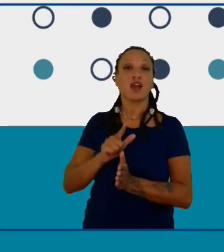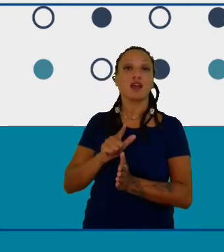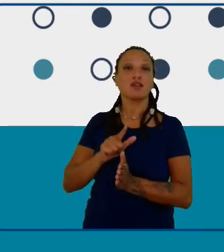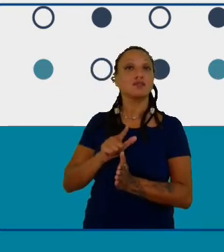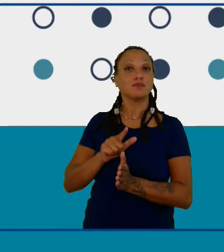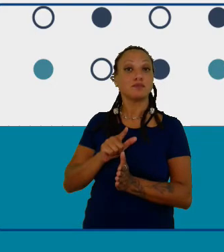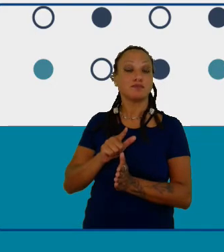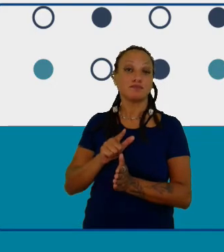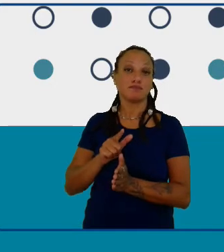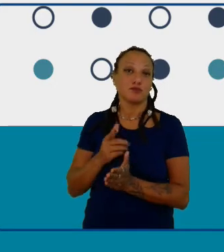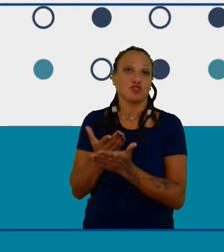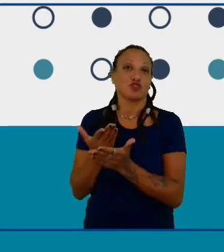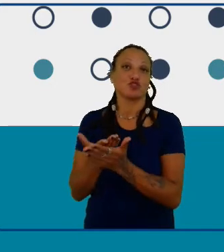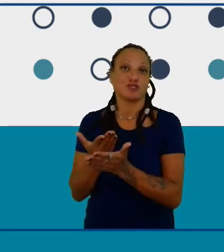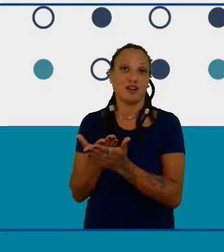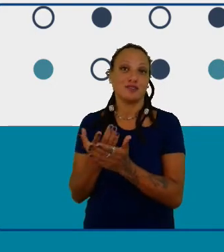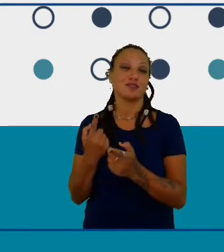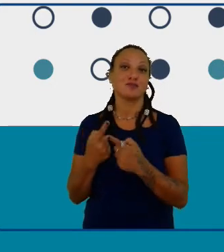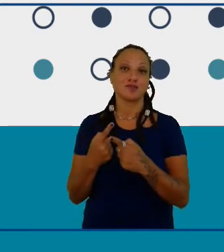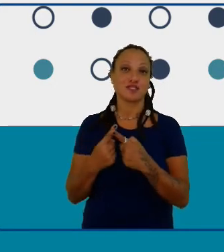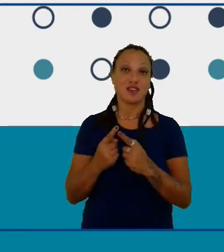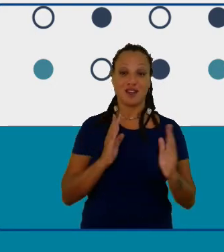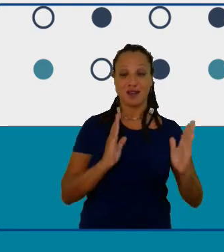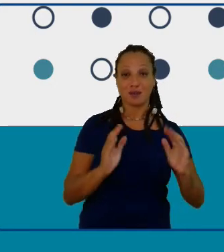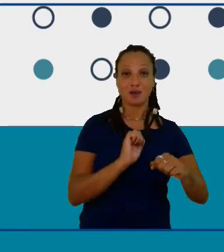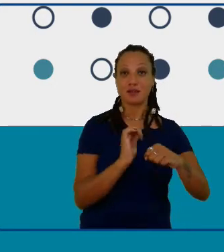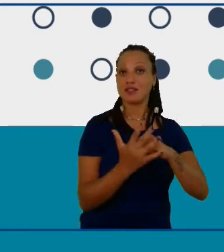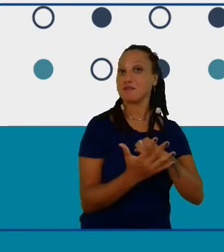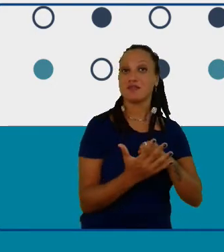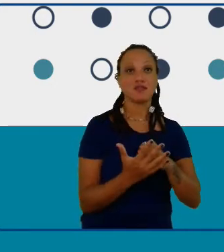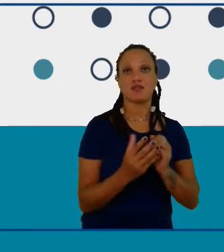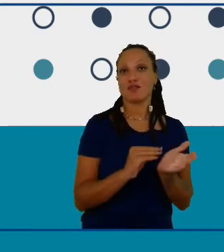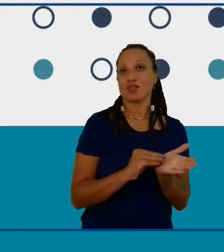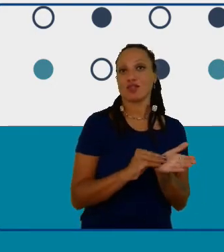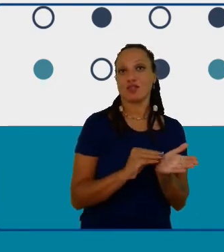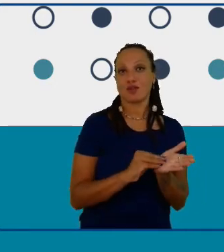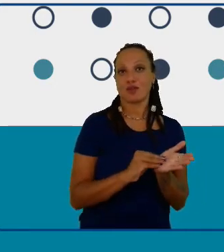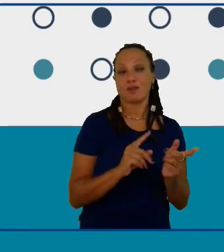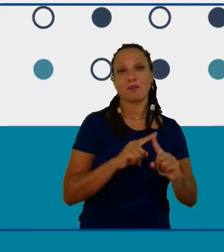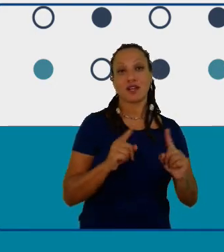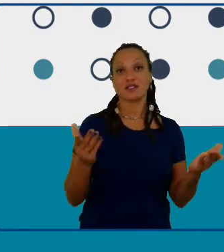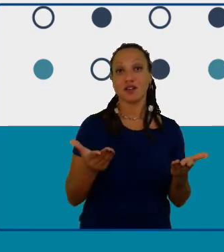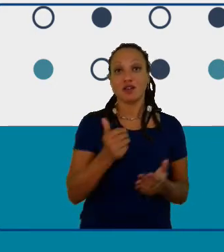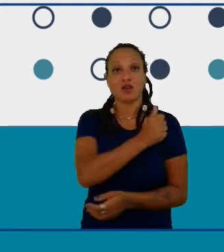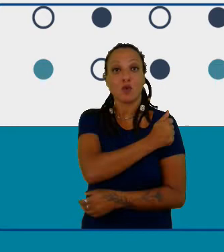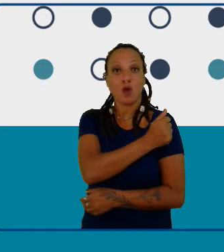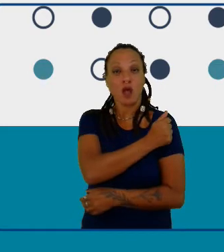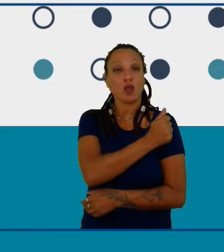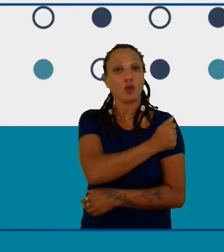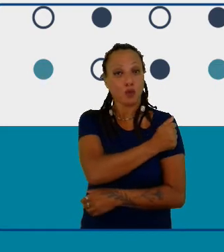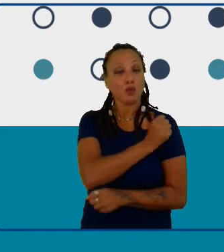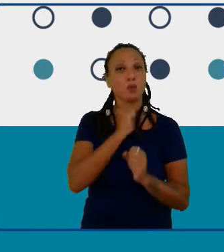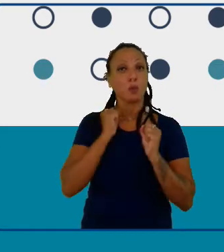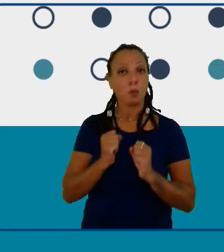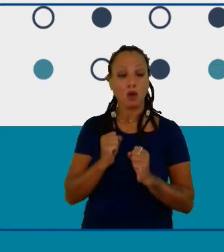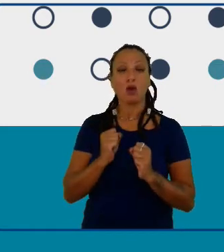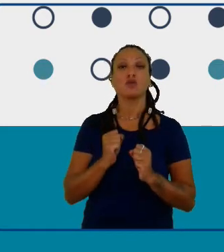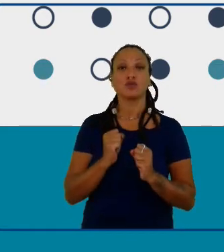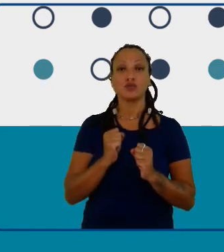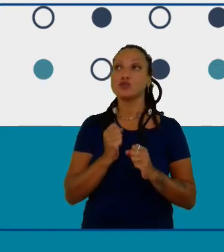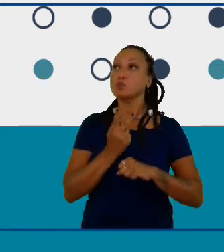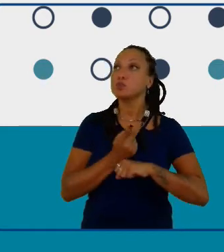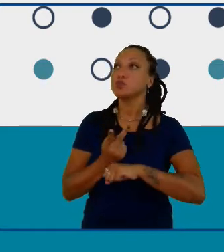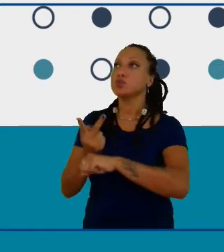durante o período da pandemia e agora eles podem com autonomia em algum momento da vida quando for necessário eles podem buscar